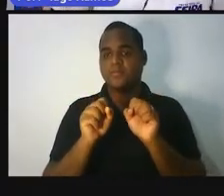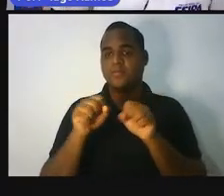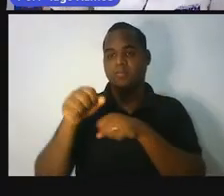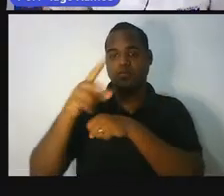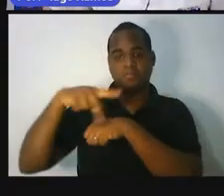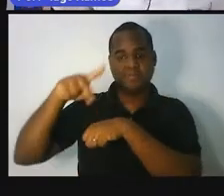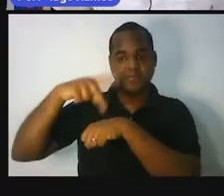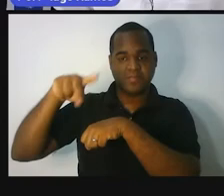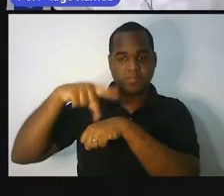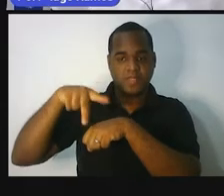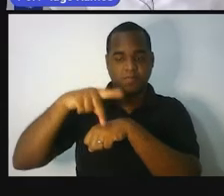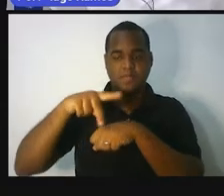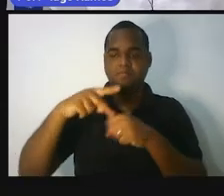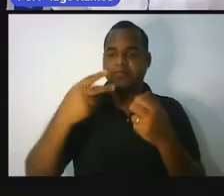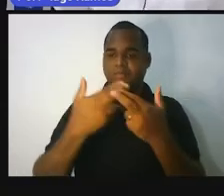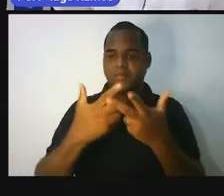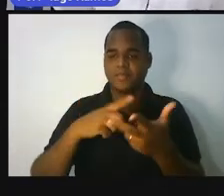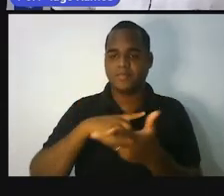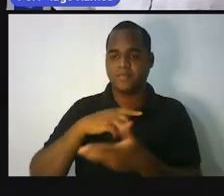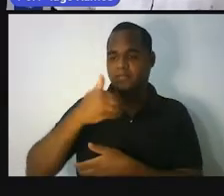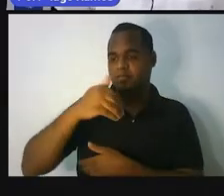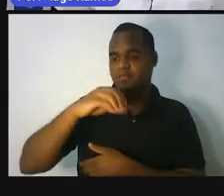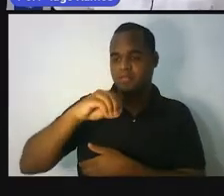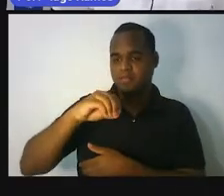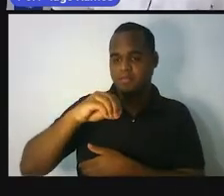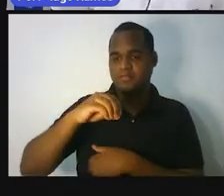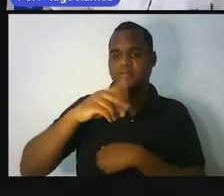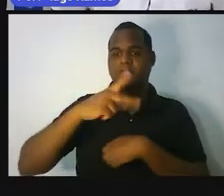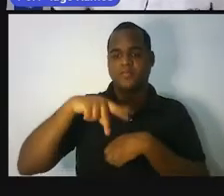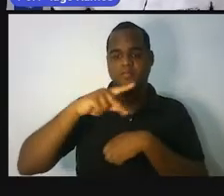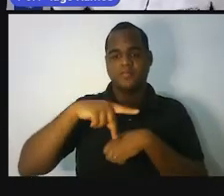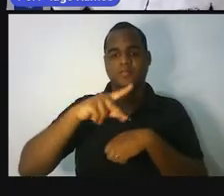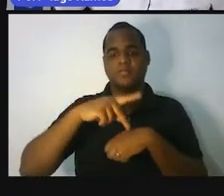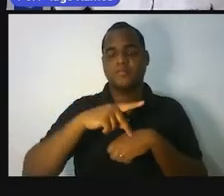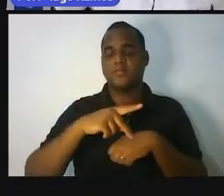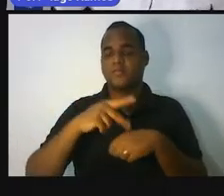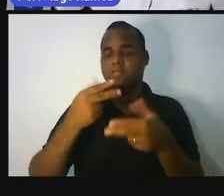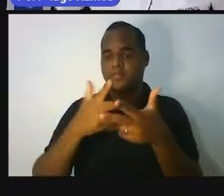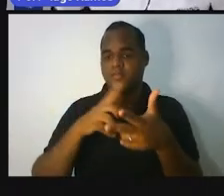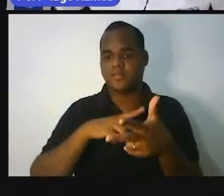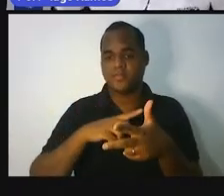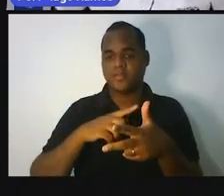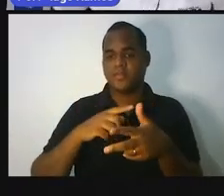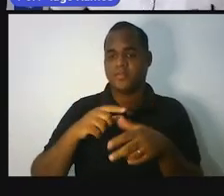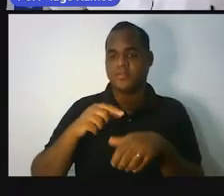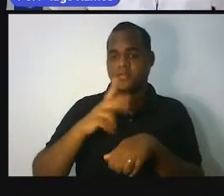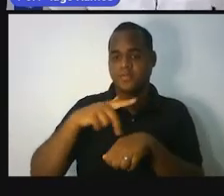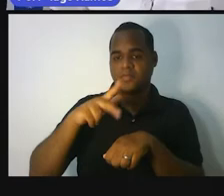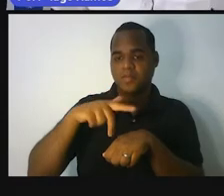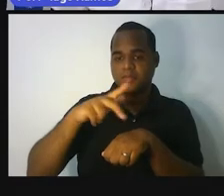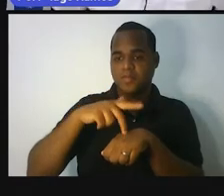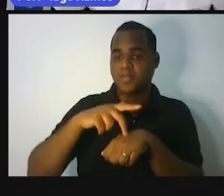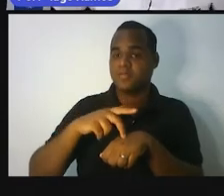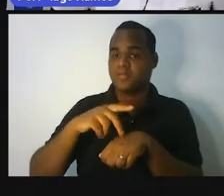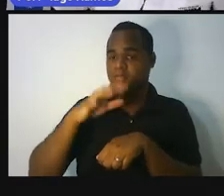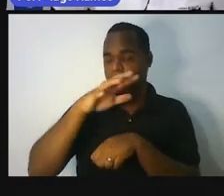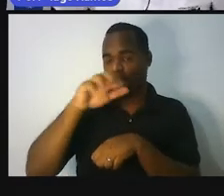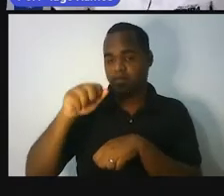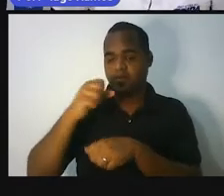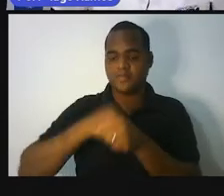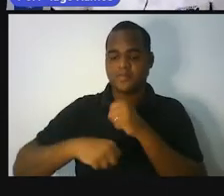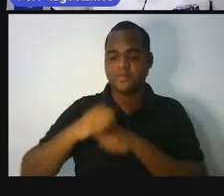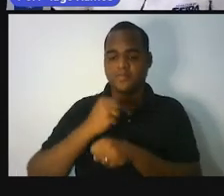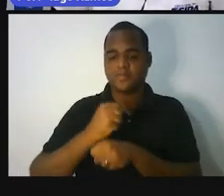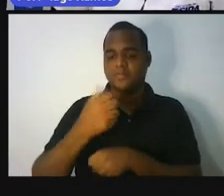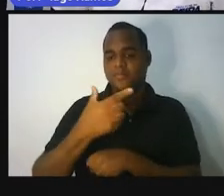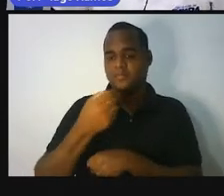mais populosos do continente africano em 2014. Tá bom? O